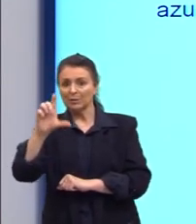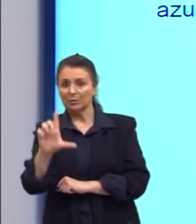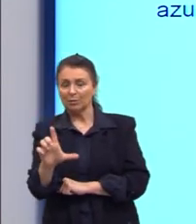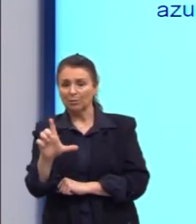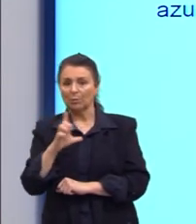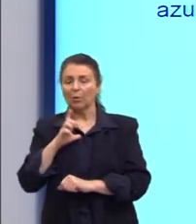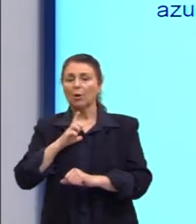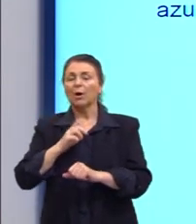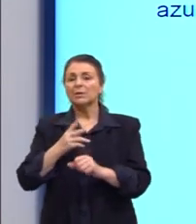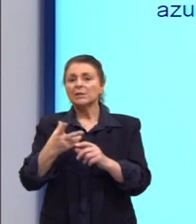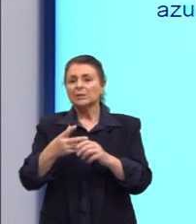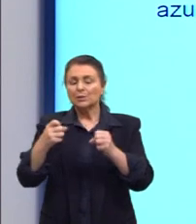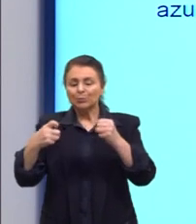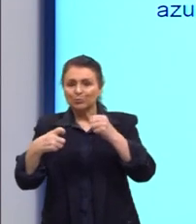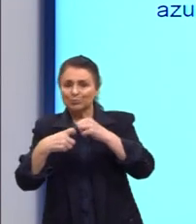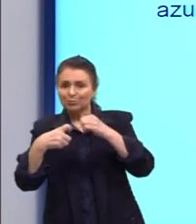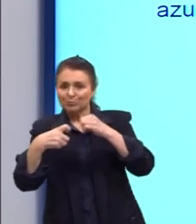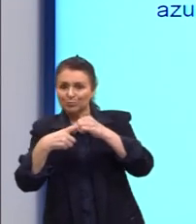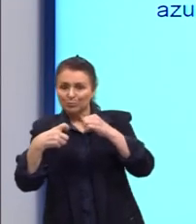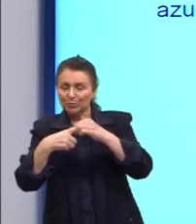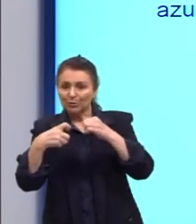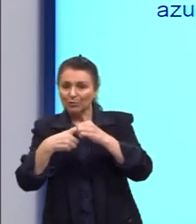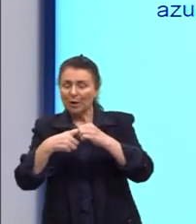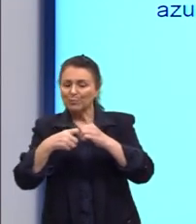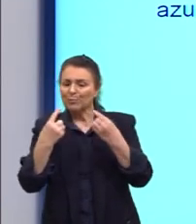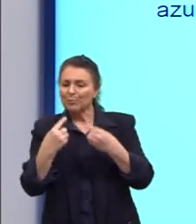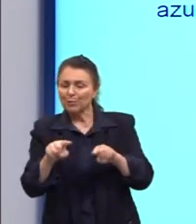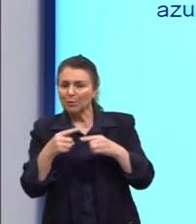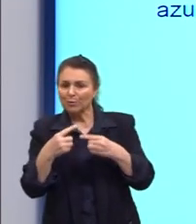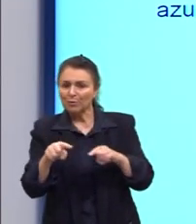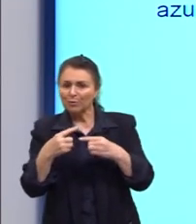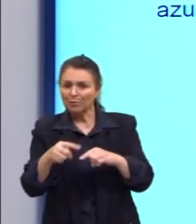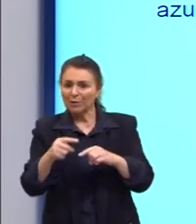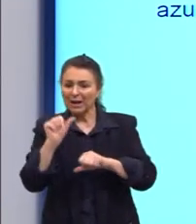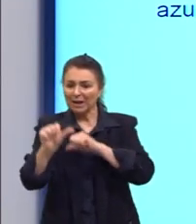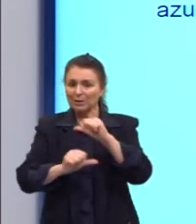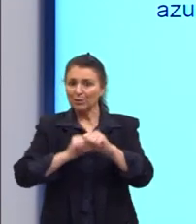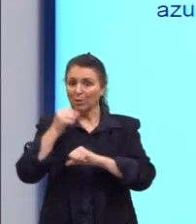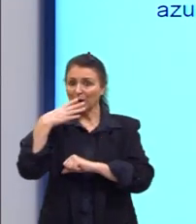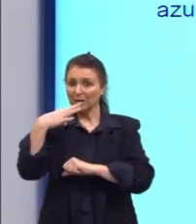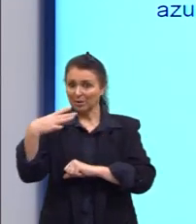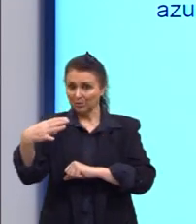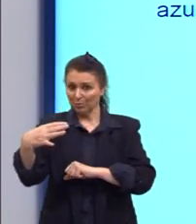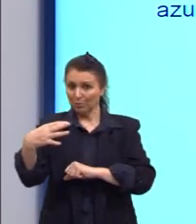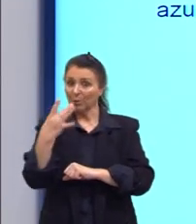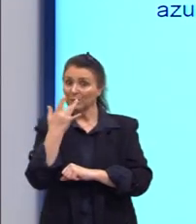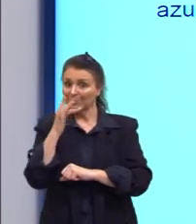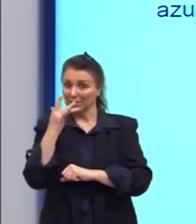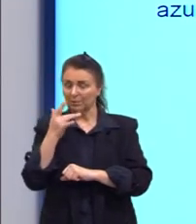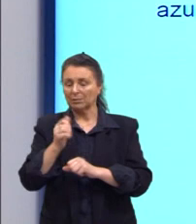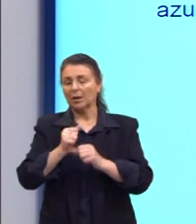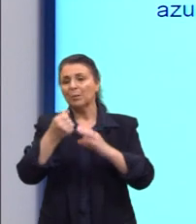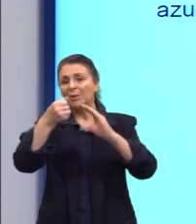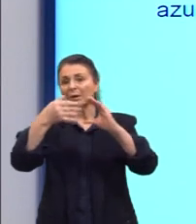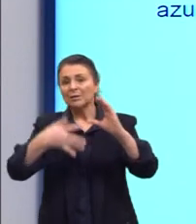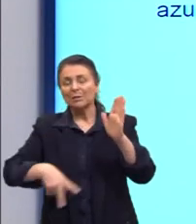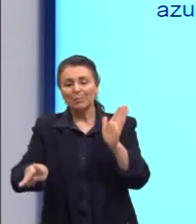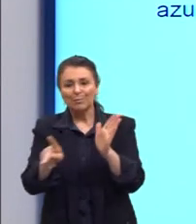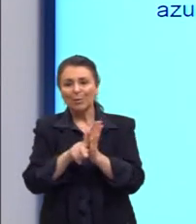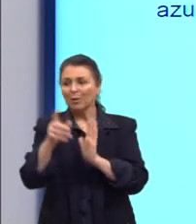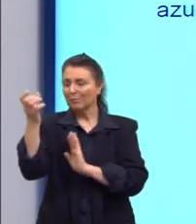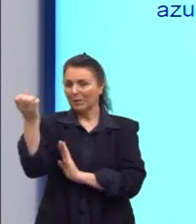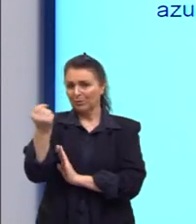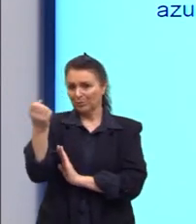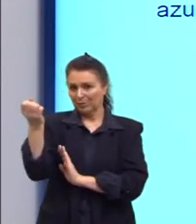oxidantes provoca descoleração do indicador, mantendo a cor branca da amostra, característica do leite. Substâncias